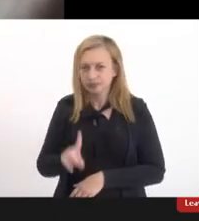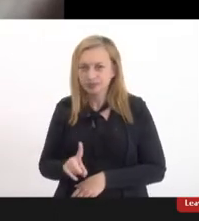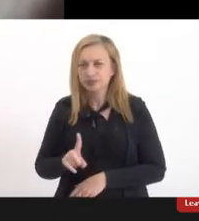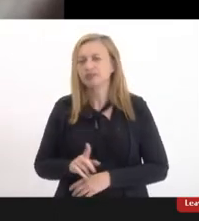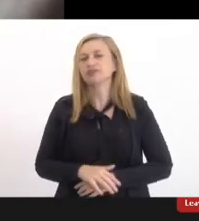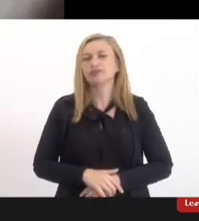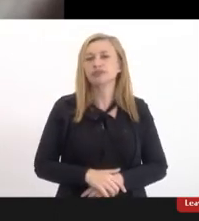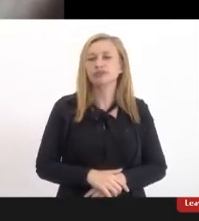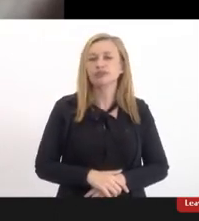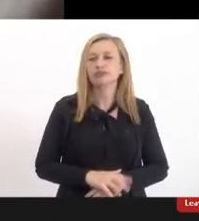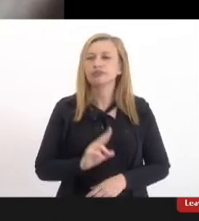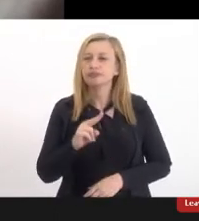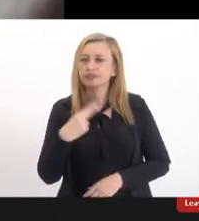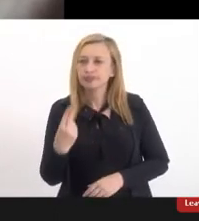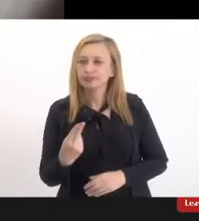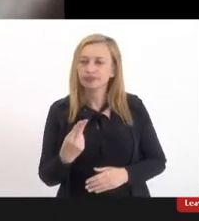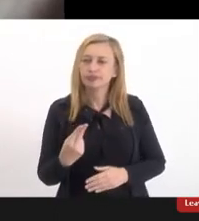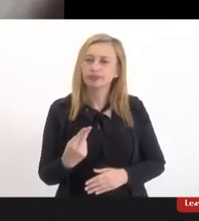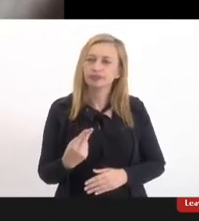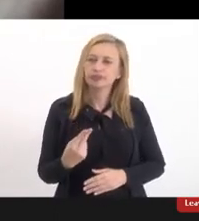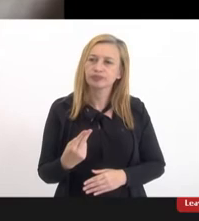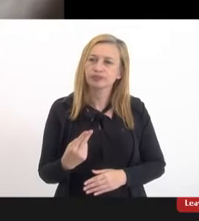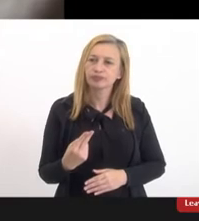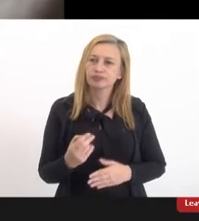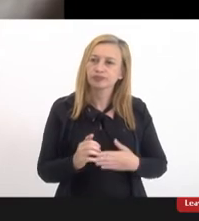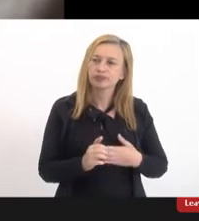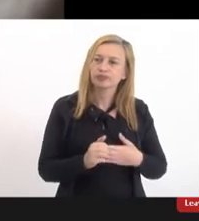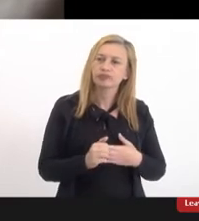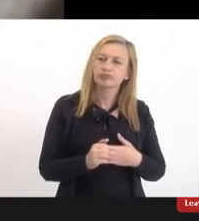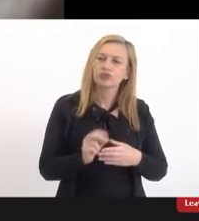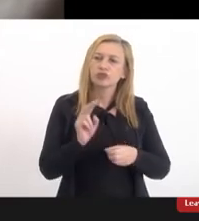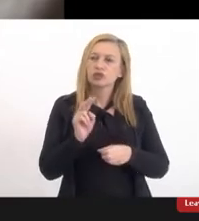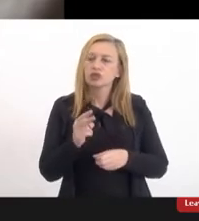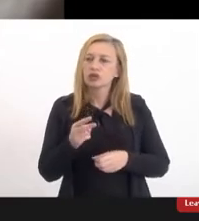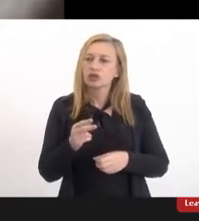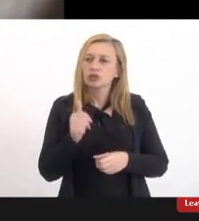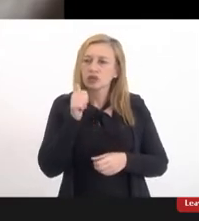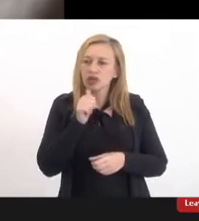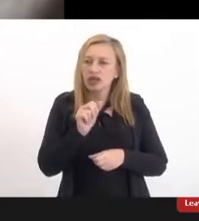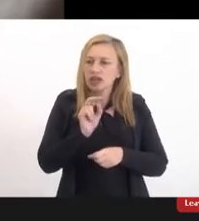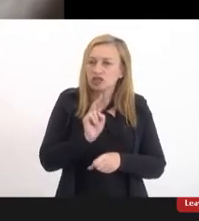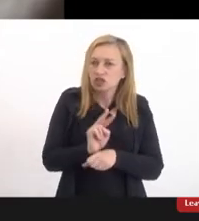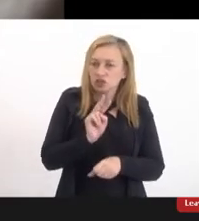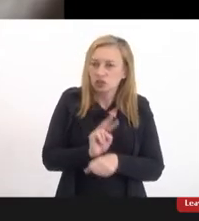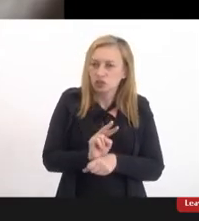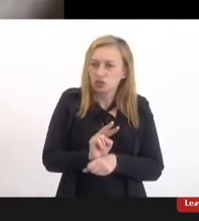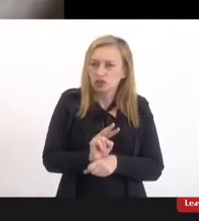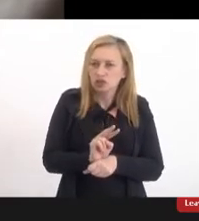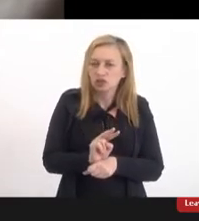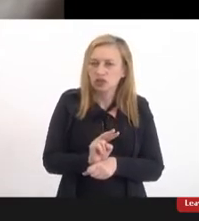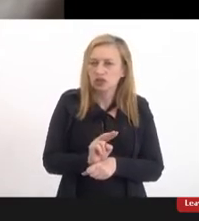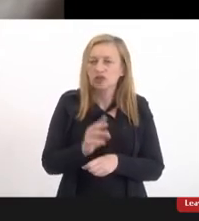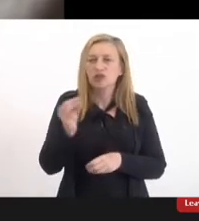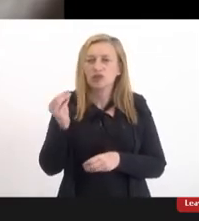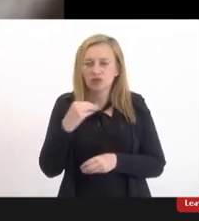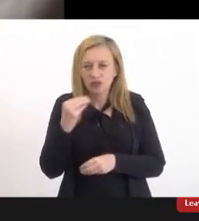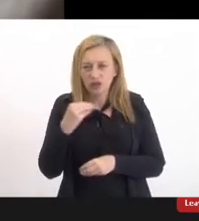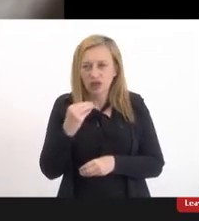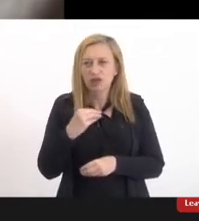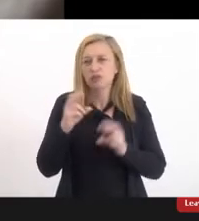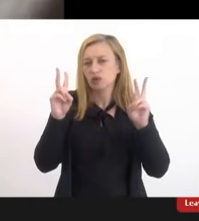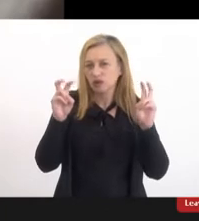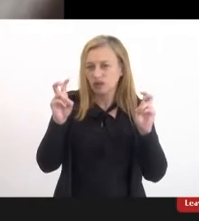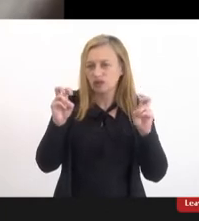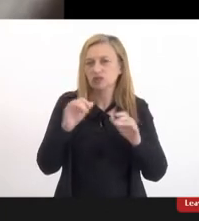ou conduzindo as famílias ou suas cuidadoras elas são muito fragilizadas muito fragilizadas pela